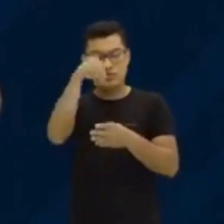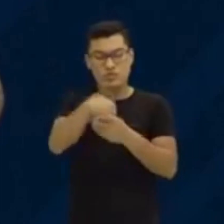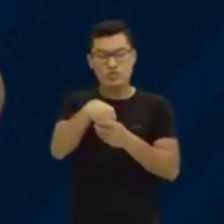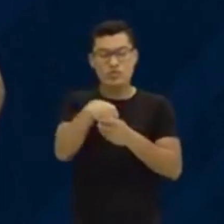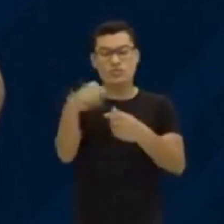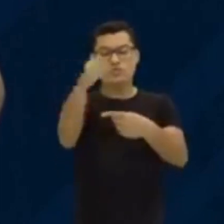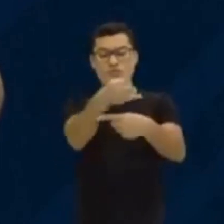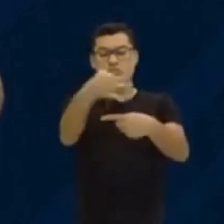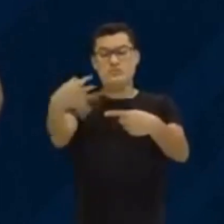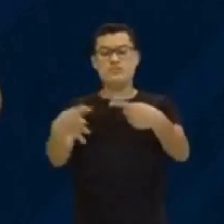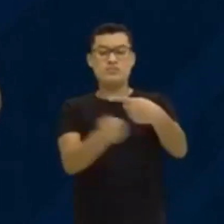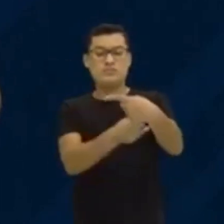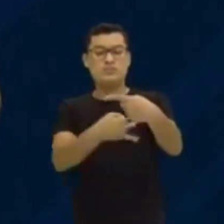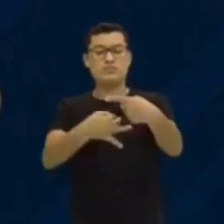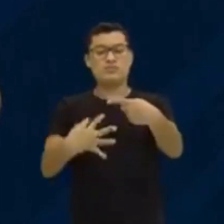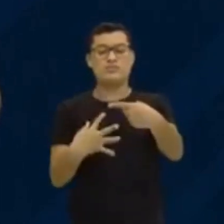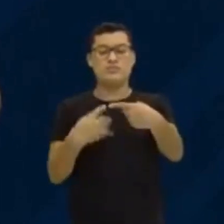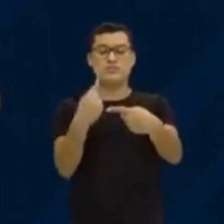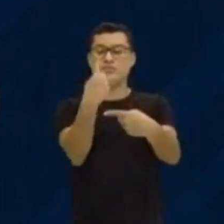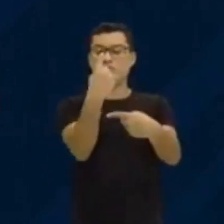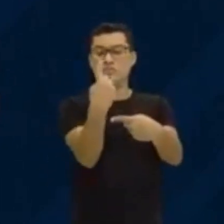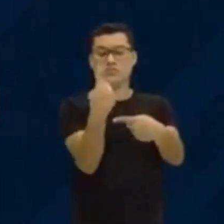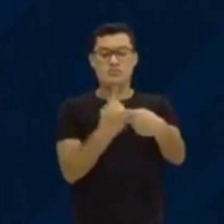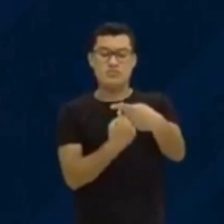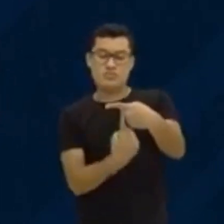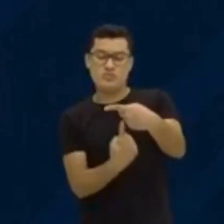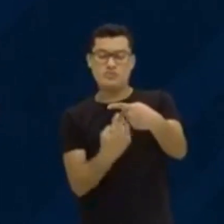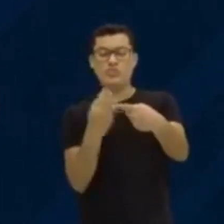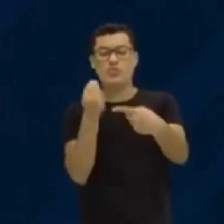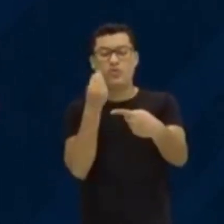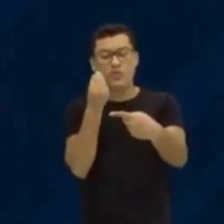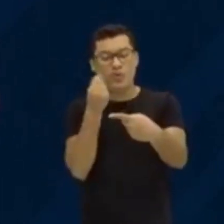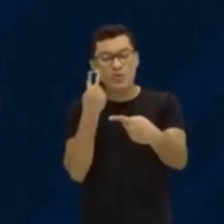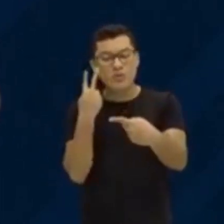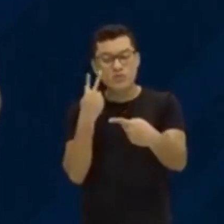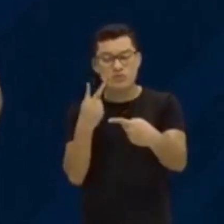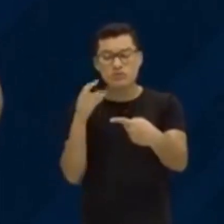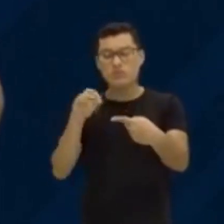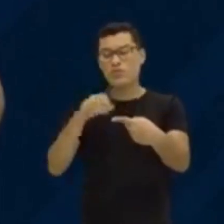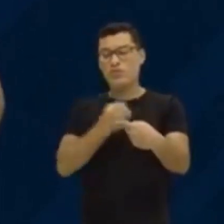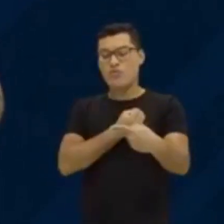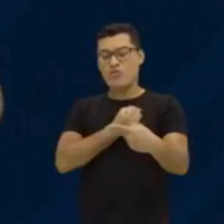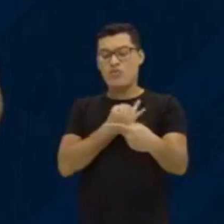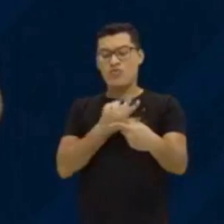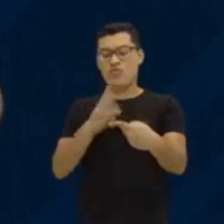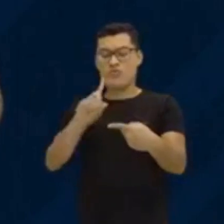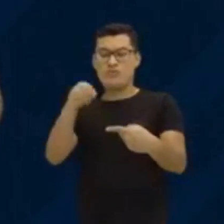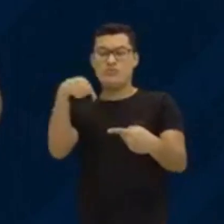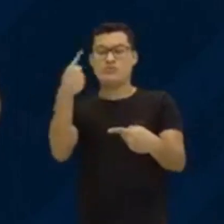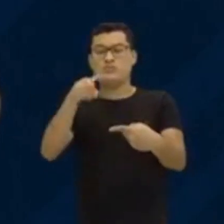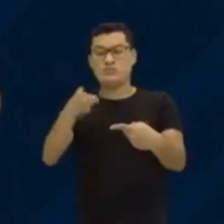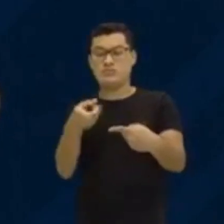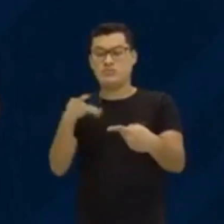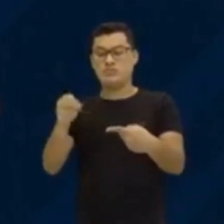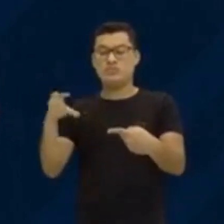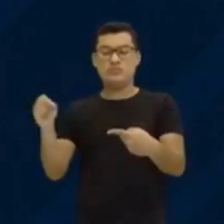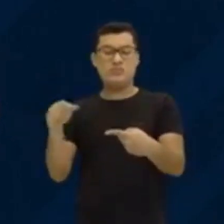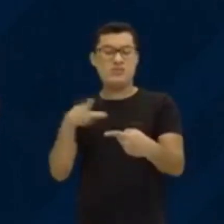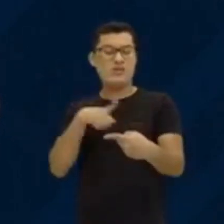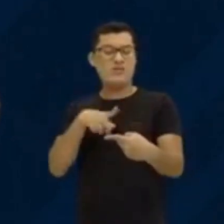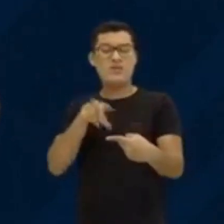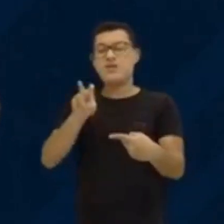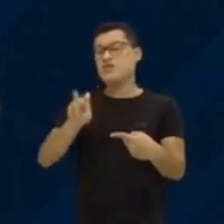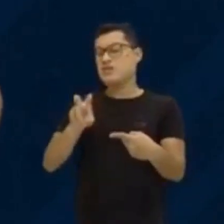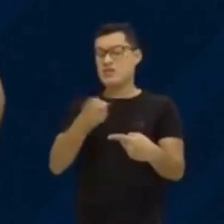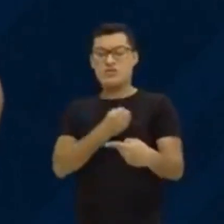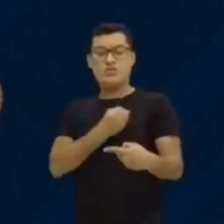fração, coloca 1 lá embaixo, depois verifica quantos números tem depois da vírgula. Ah, tem 5 números